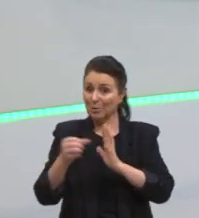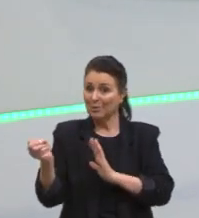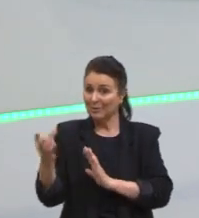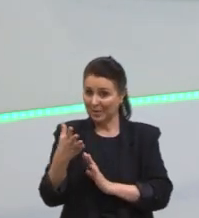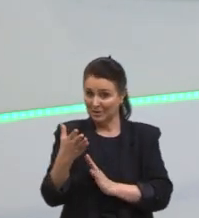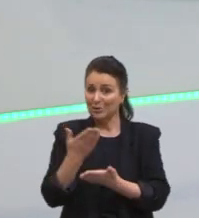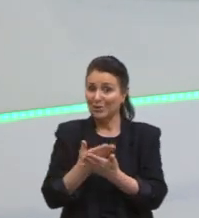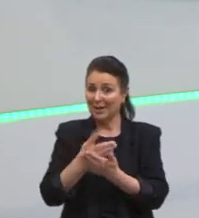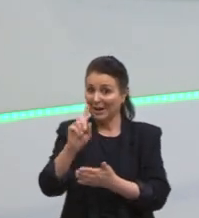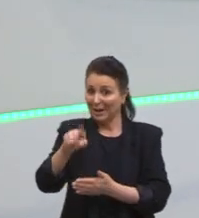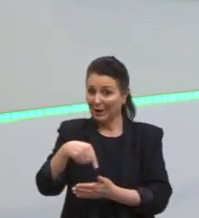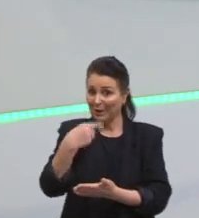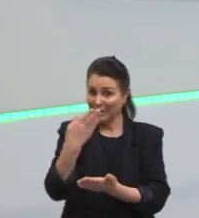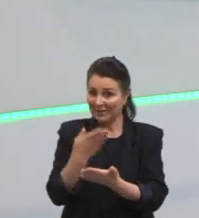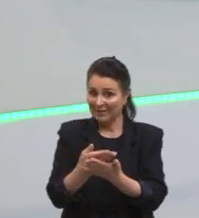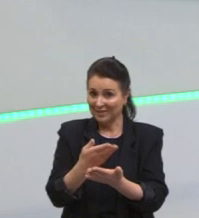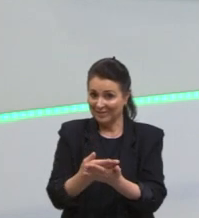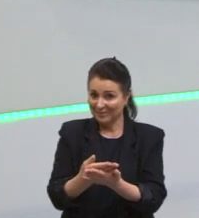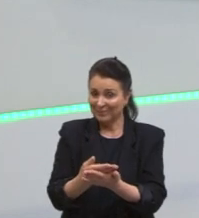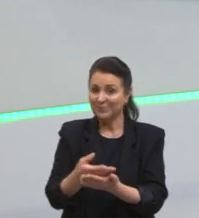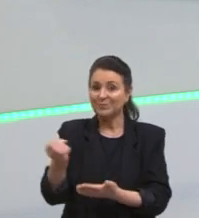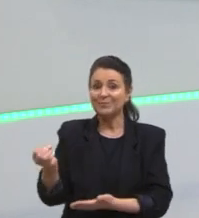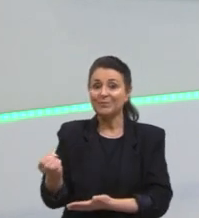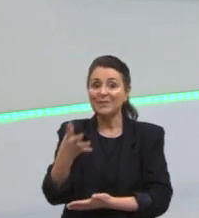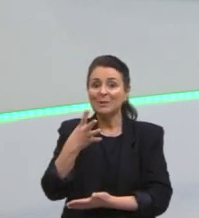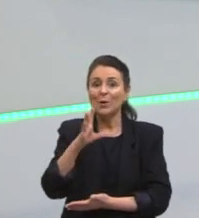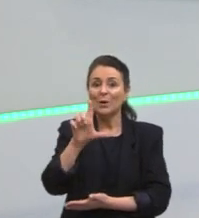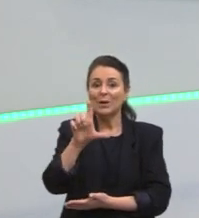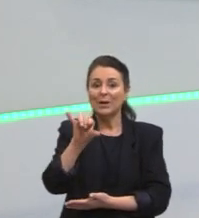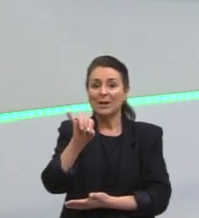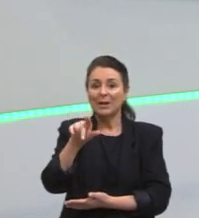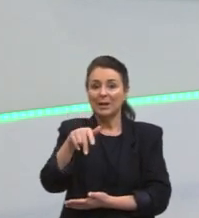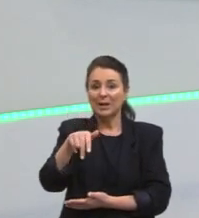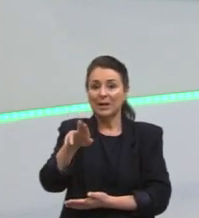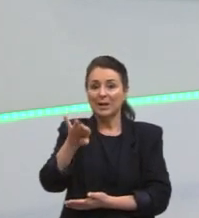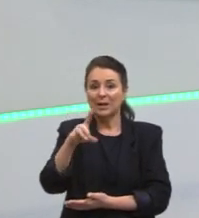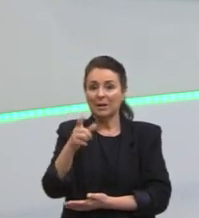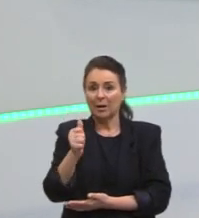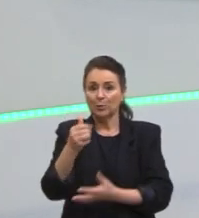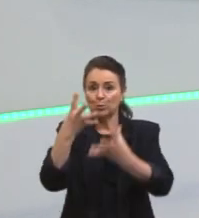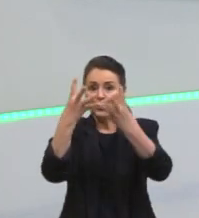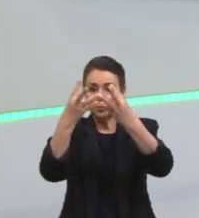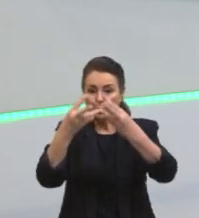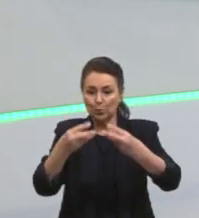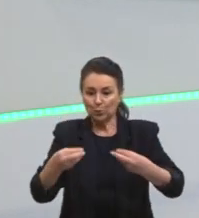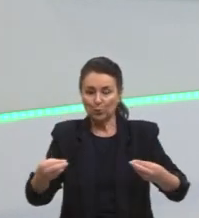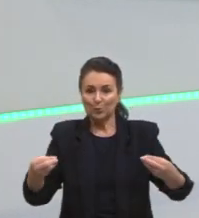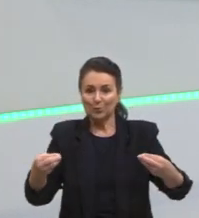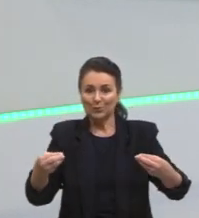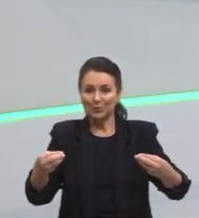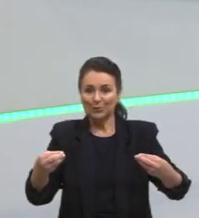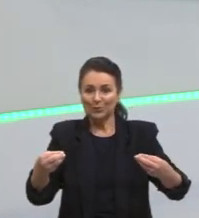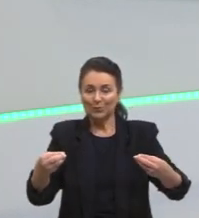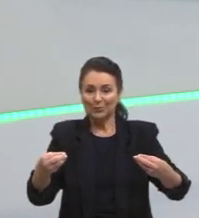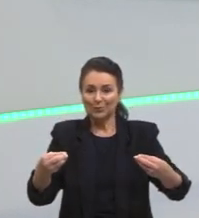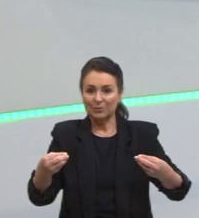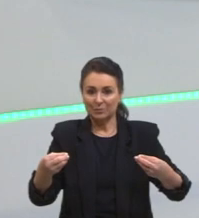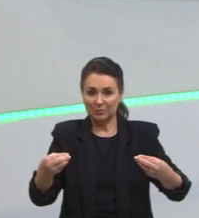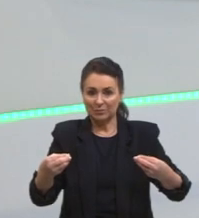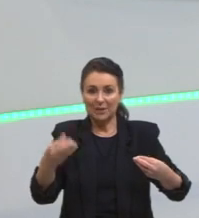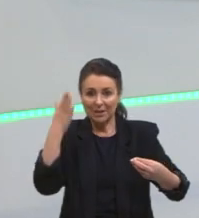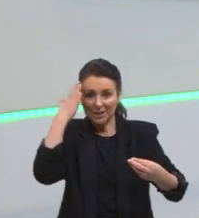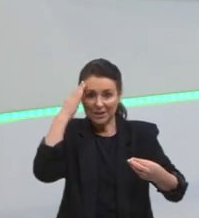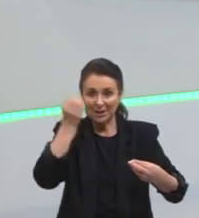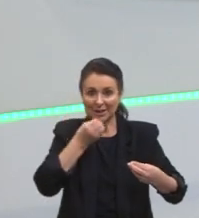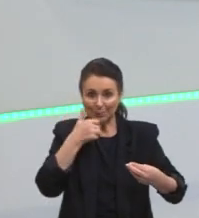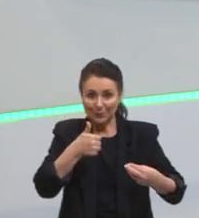aula que vem, que é a chamada modernidade líquida, onde tudo se desfaz. Ficou bem fixado isso com